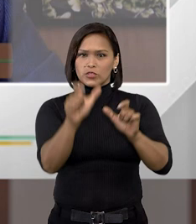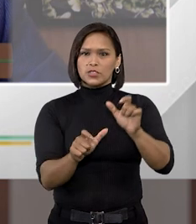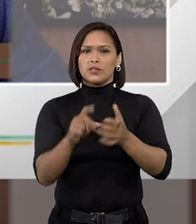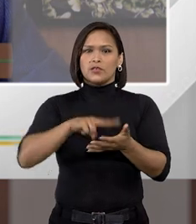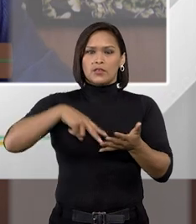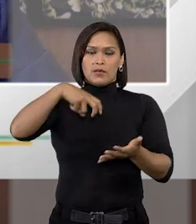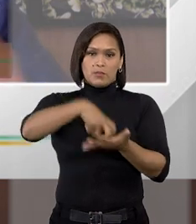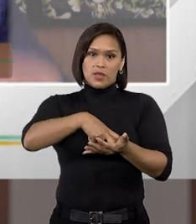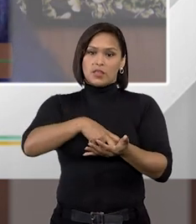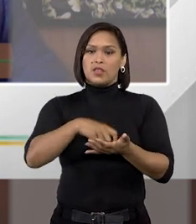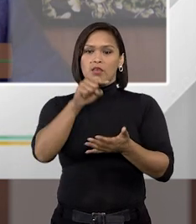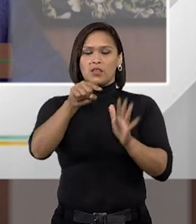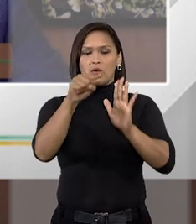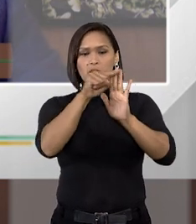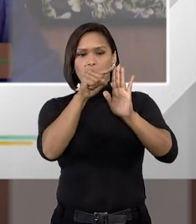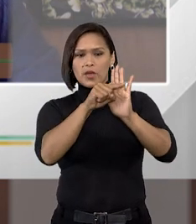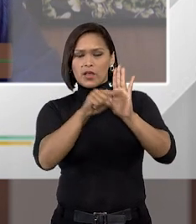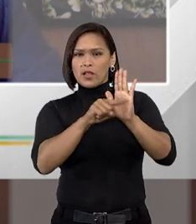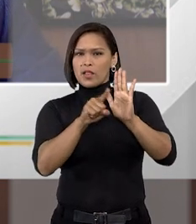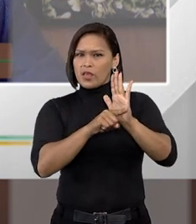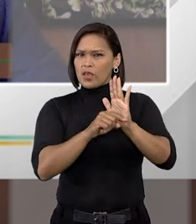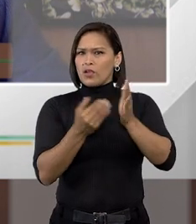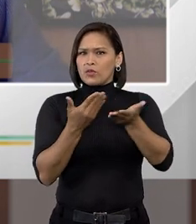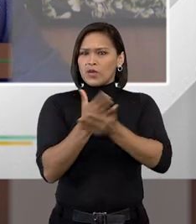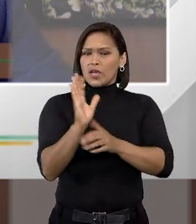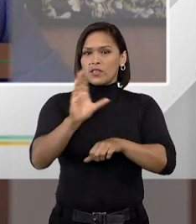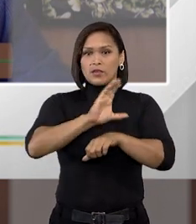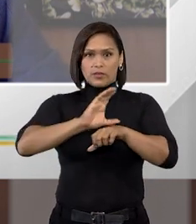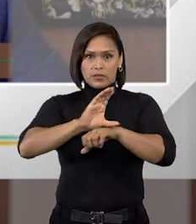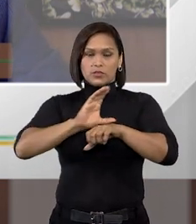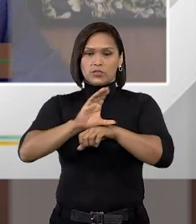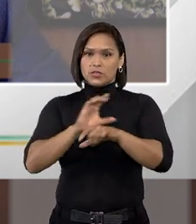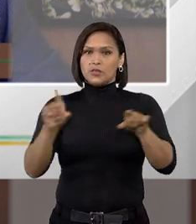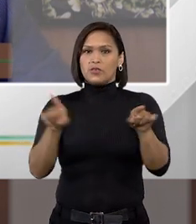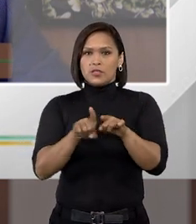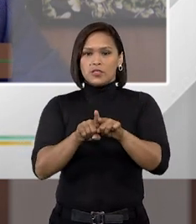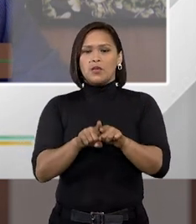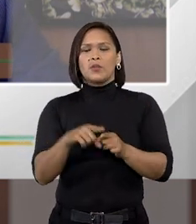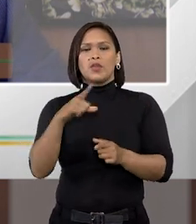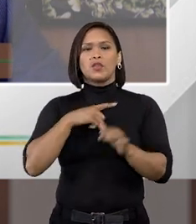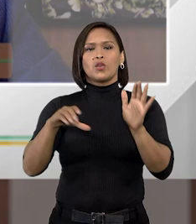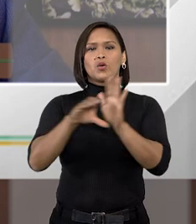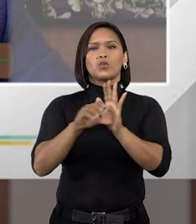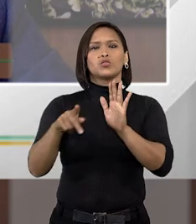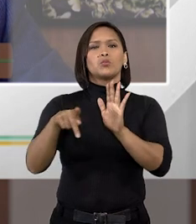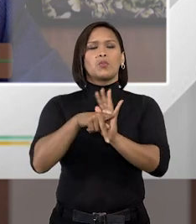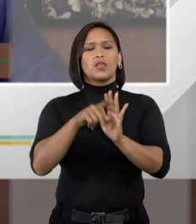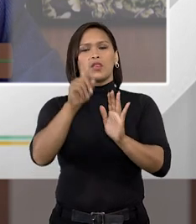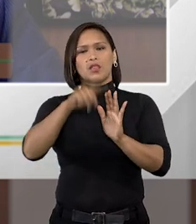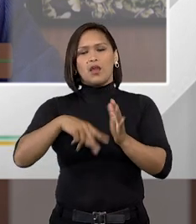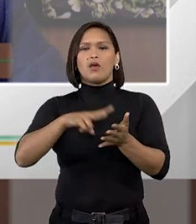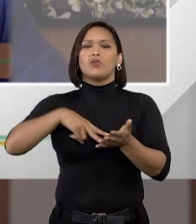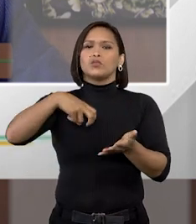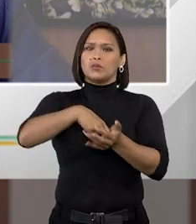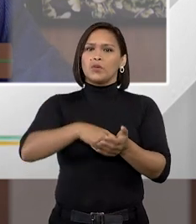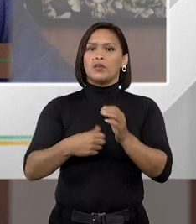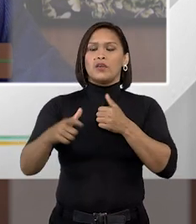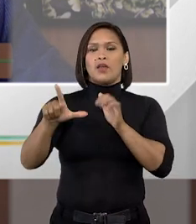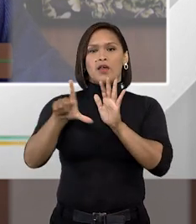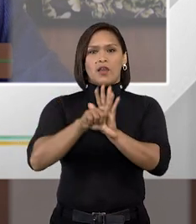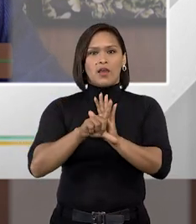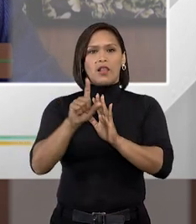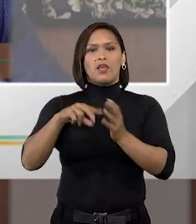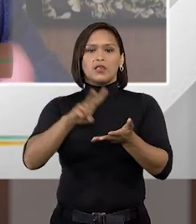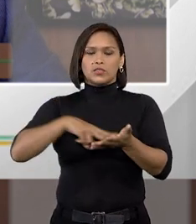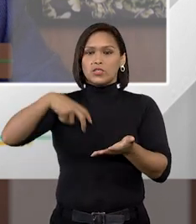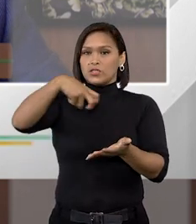da pena, que estão ali insetados na Carta Magna, que também são previstos no Código Penal, no Código de Processo Penal, na Lei de Execuções